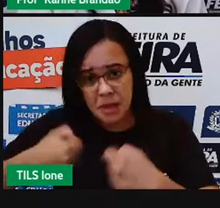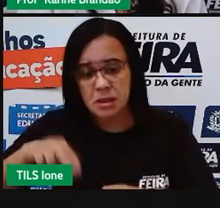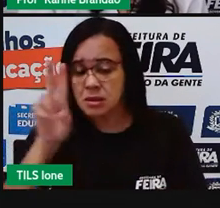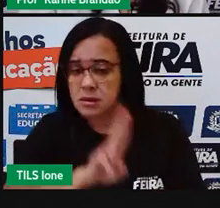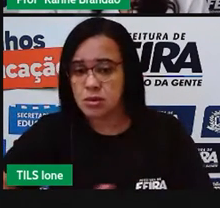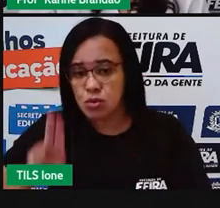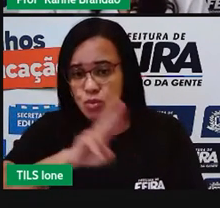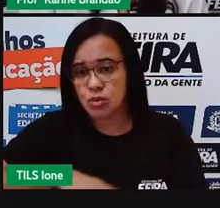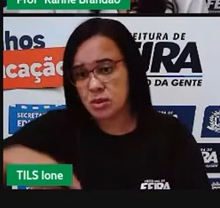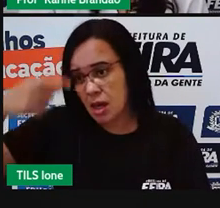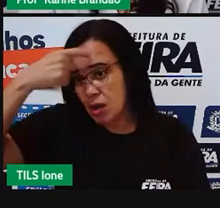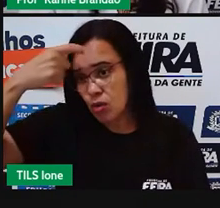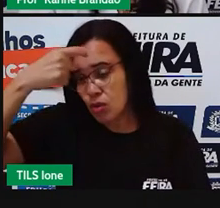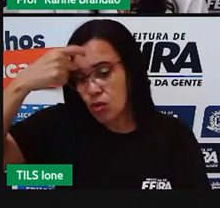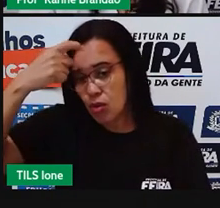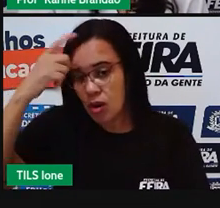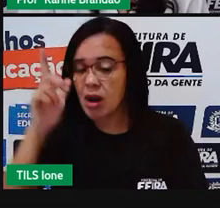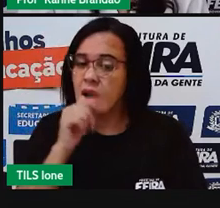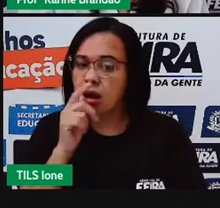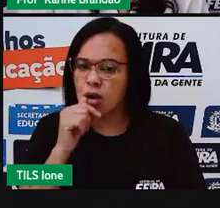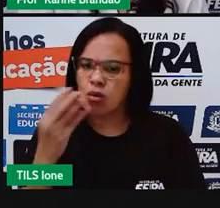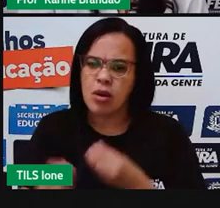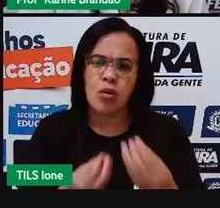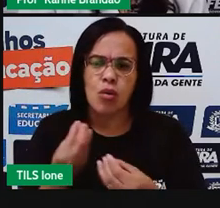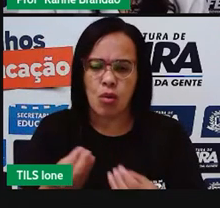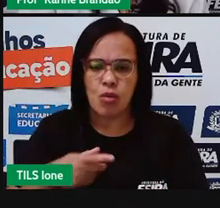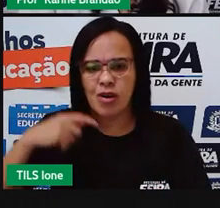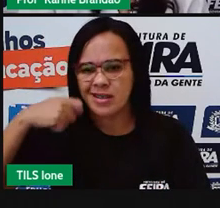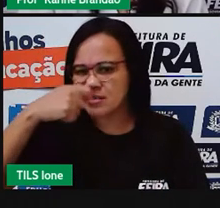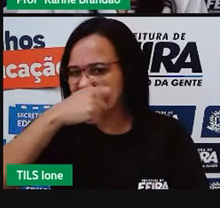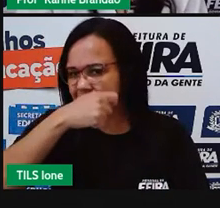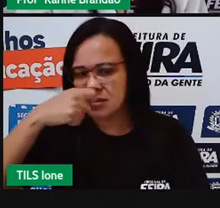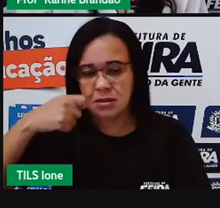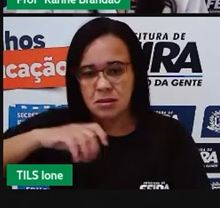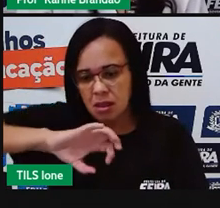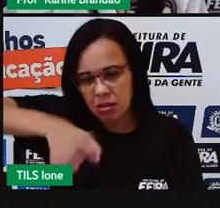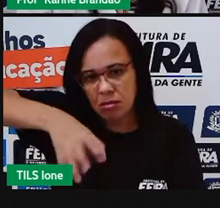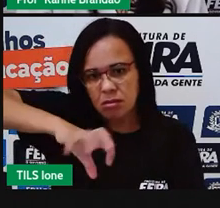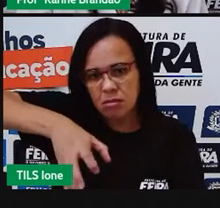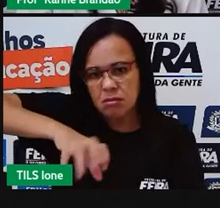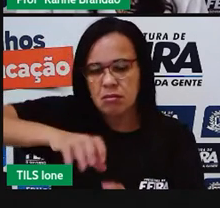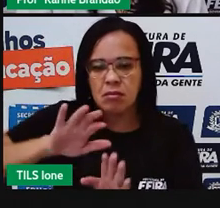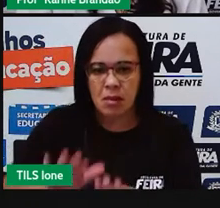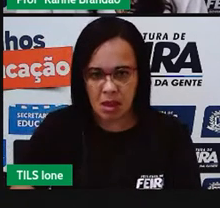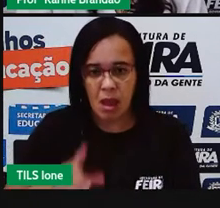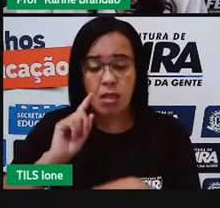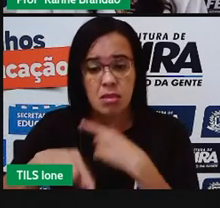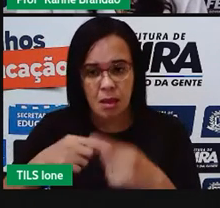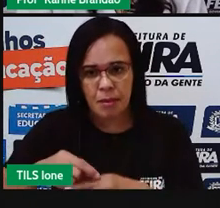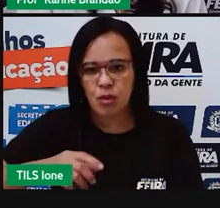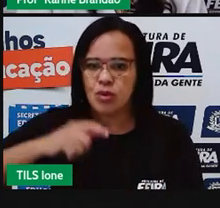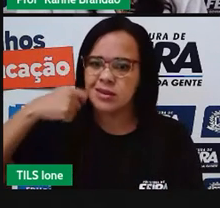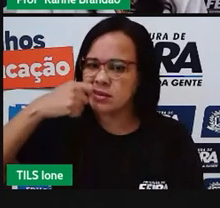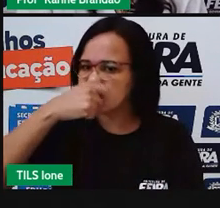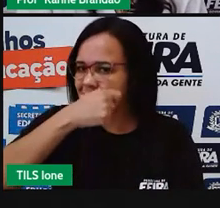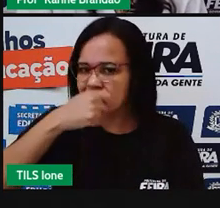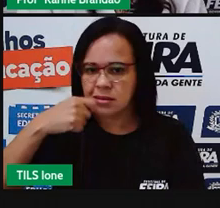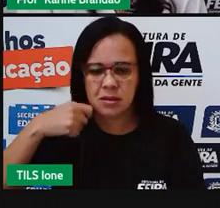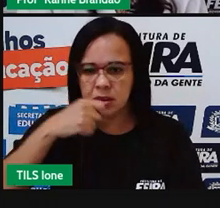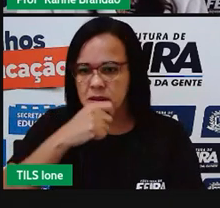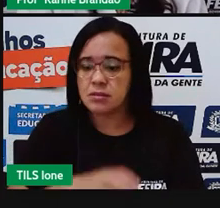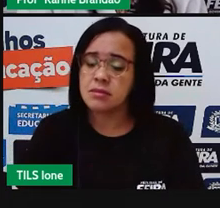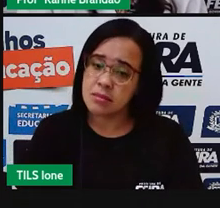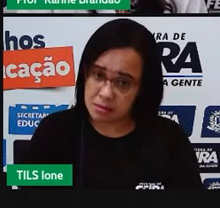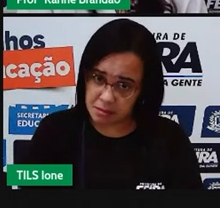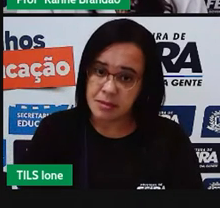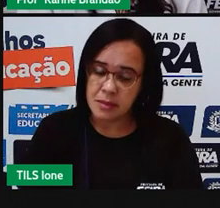torneira quando estiver escovando os dentes ou se barbeando, né? Pense o seguinte, uma torneira aberta